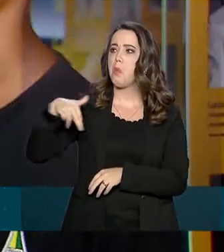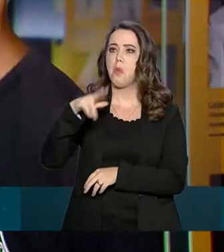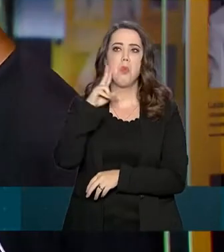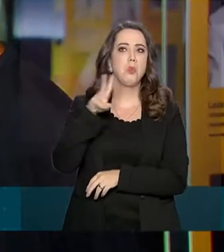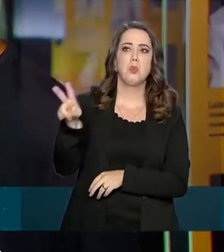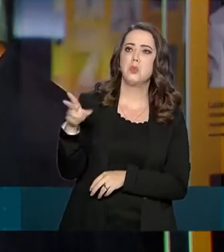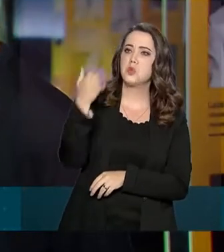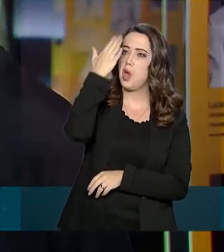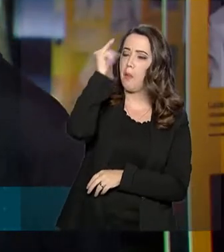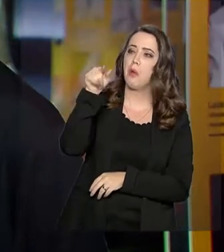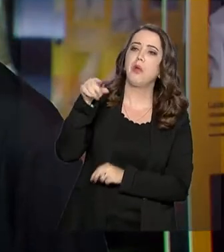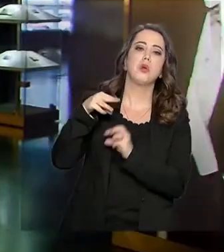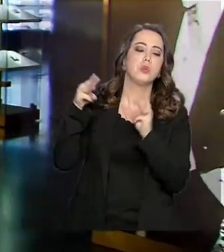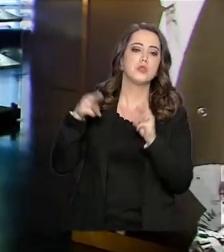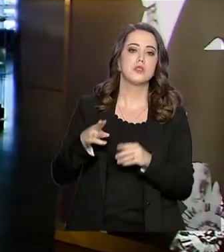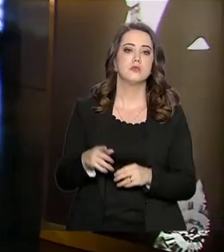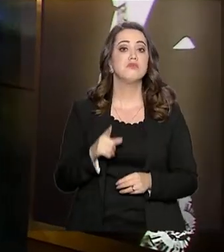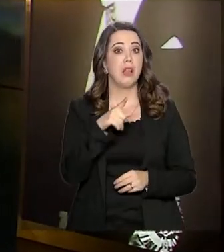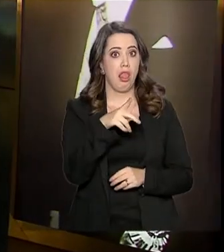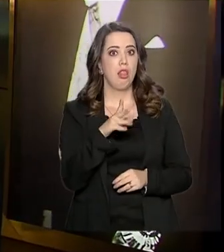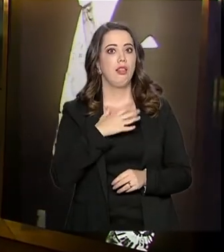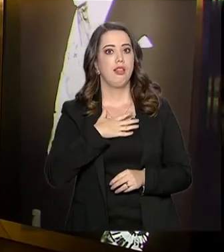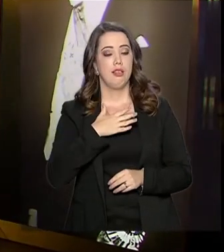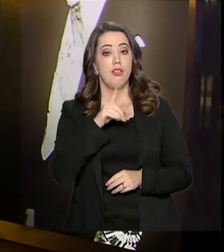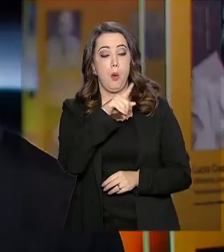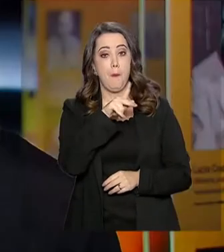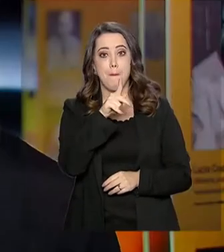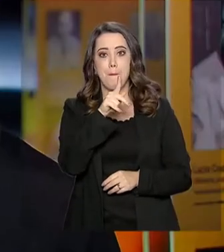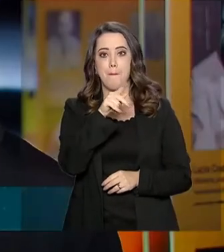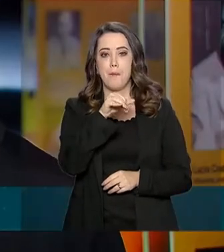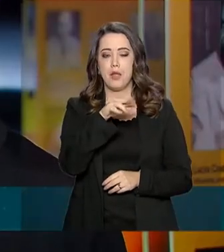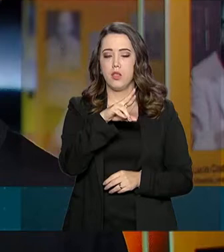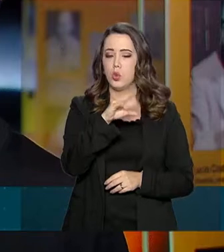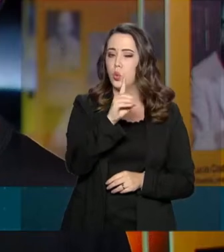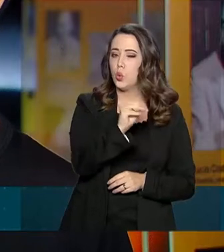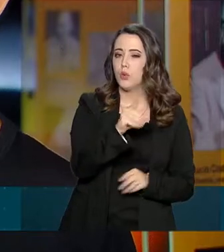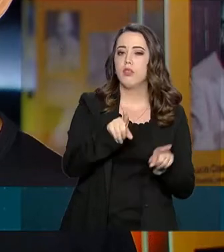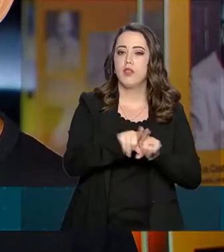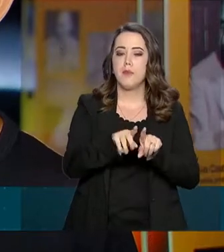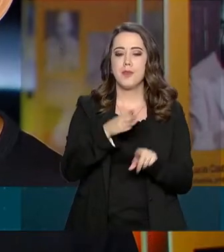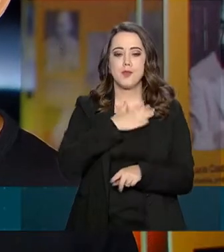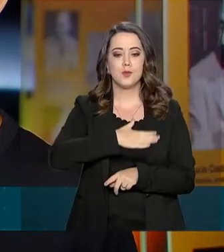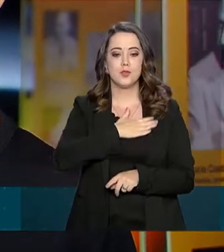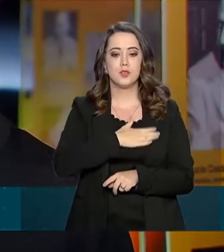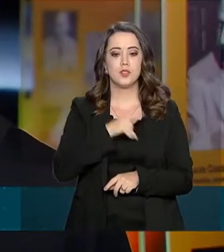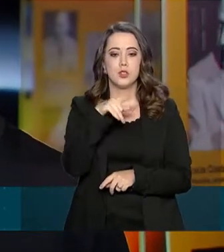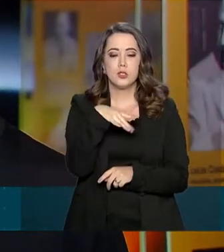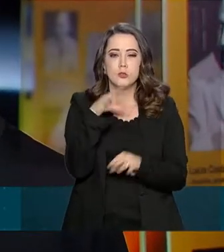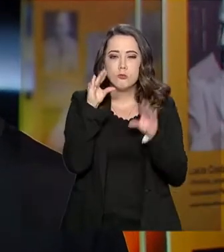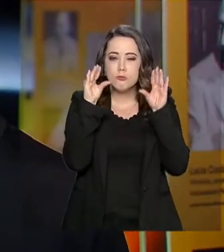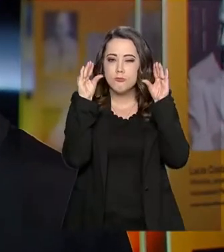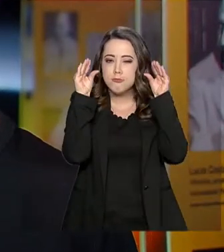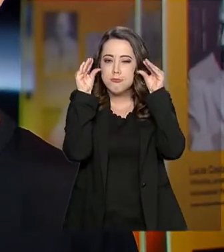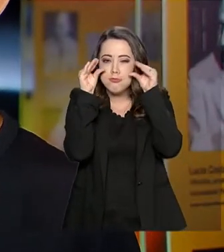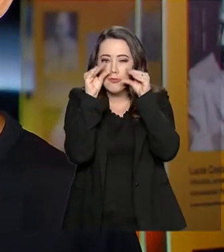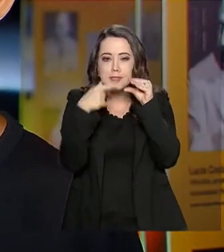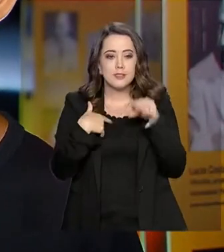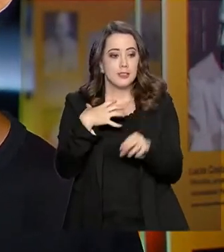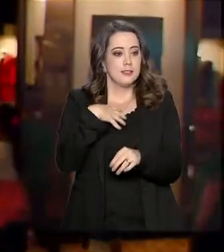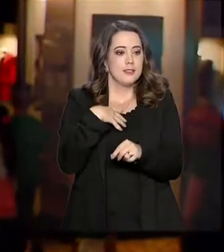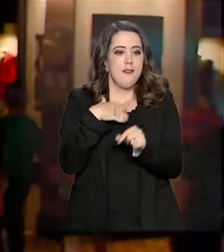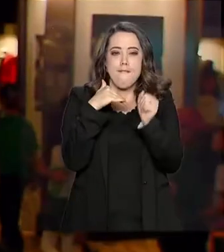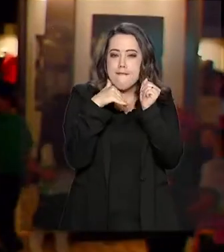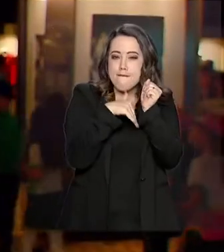museu. Pedro também ficou impressionado. Que tem um suor muito de mistério pelo escuro, então dá aquele mistério e aquela vibração